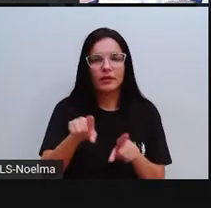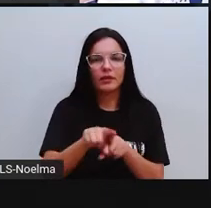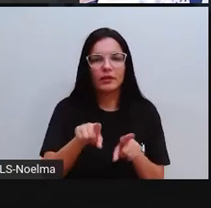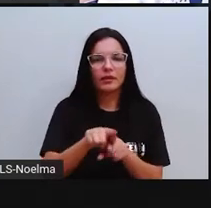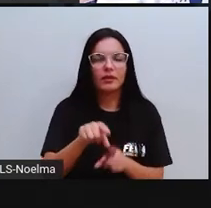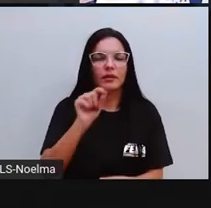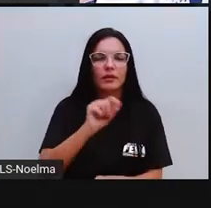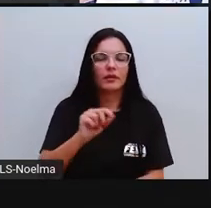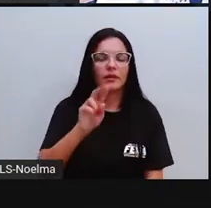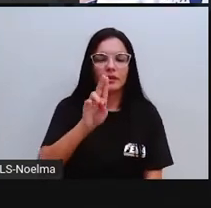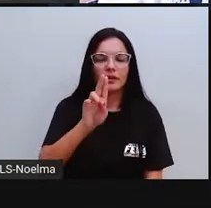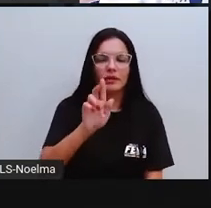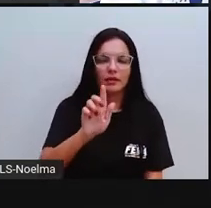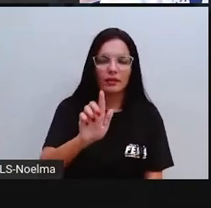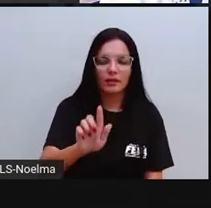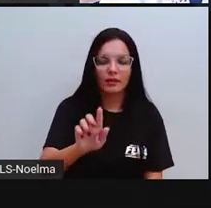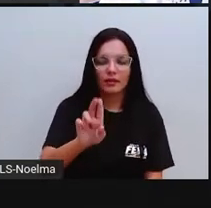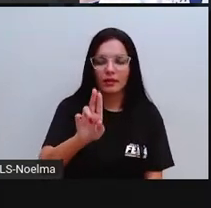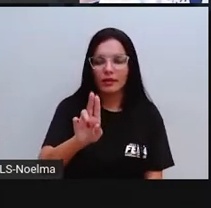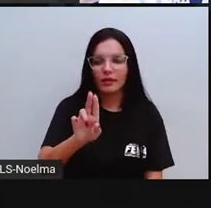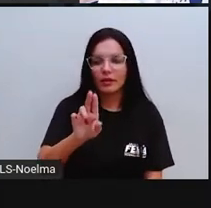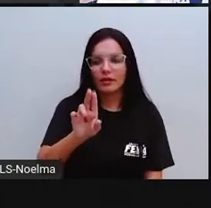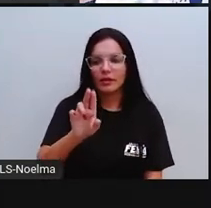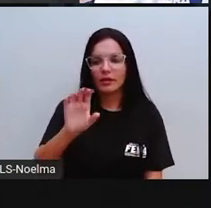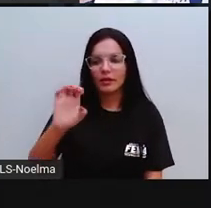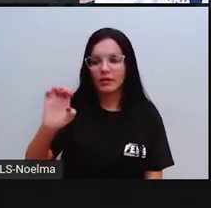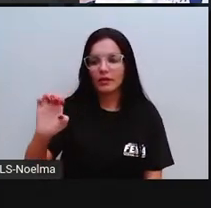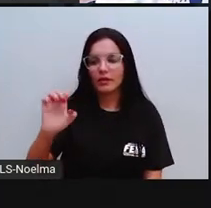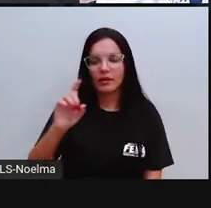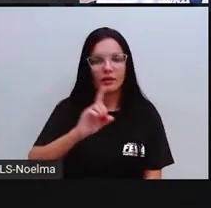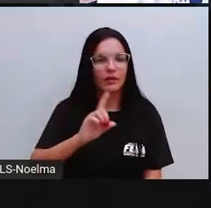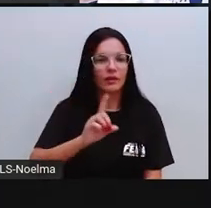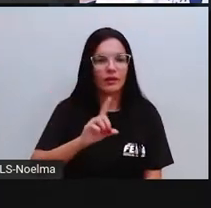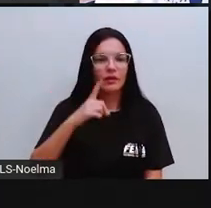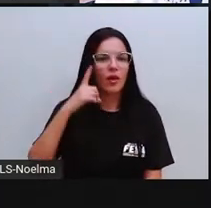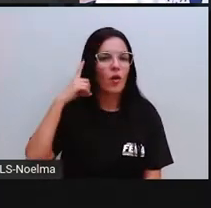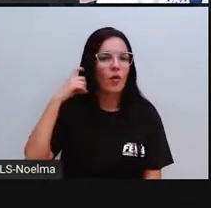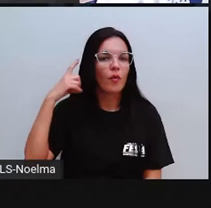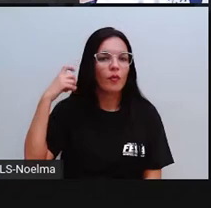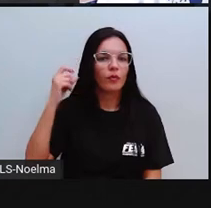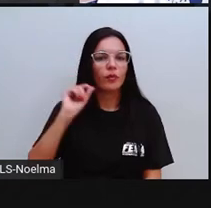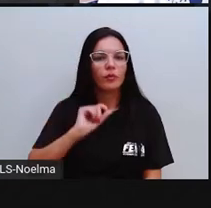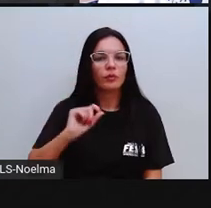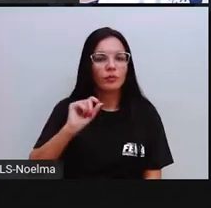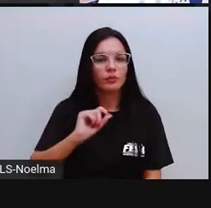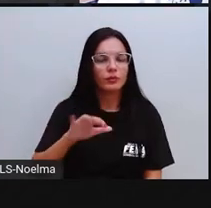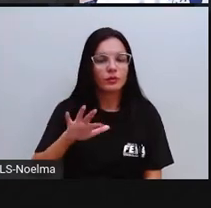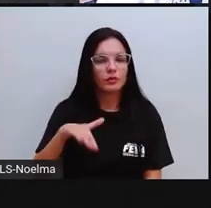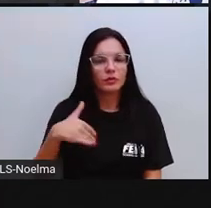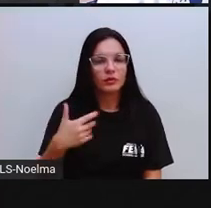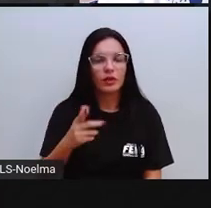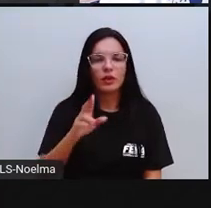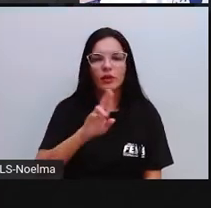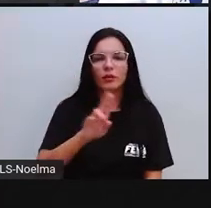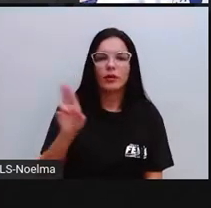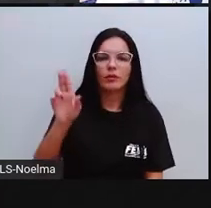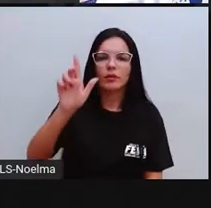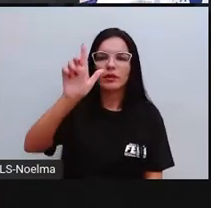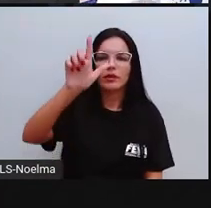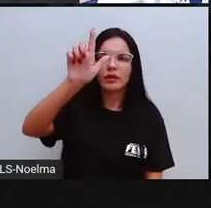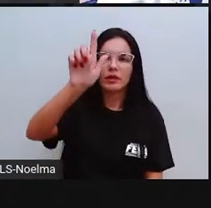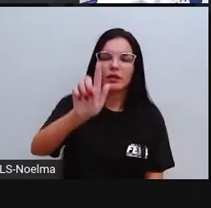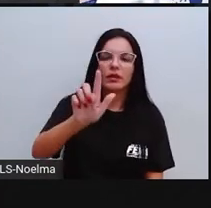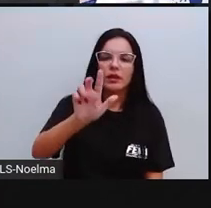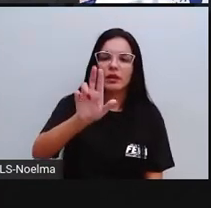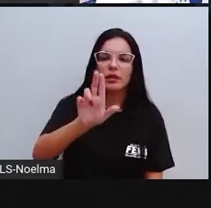tem ali o GUE, nós não ouvimos U, U, né? A mesma coisa aí é guindache. Ela